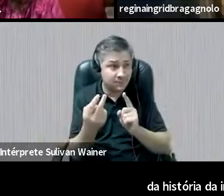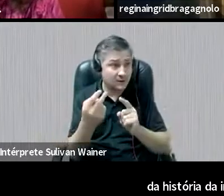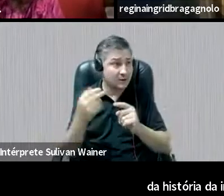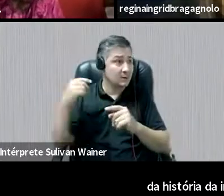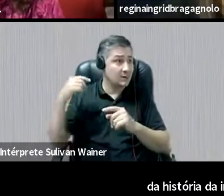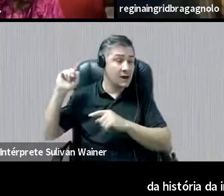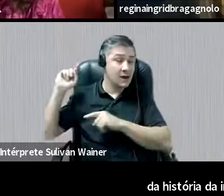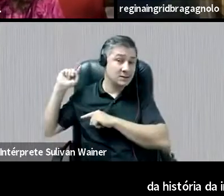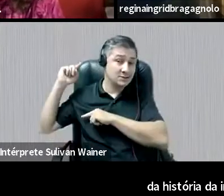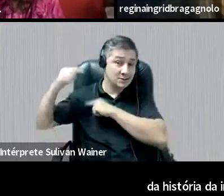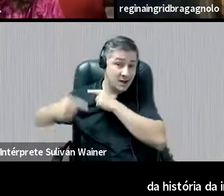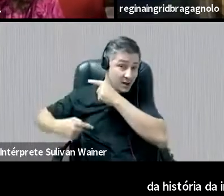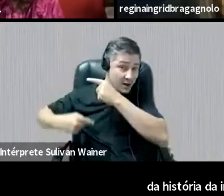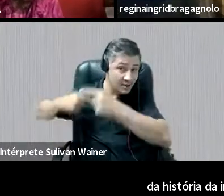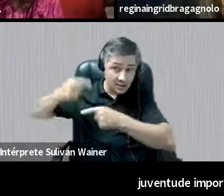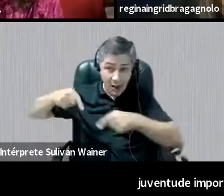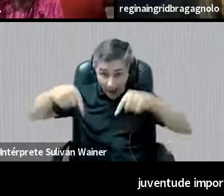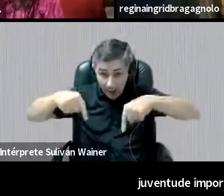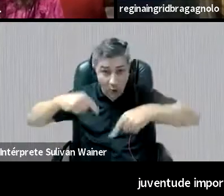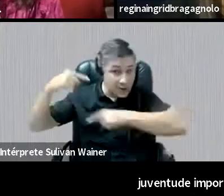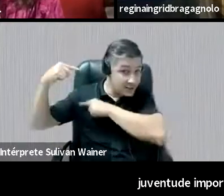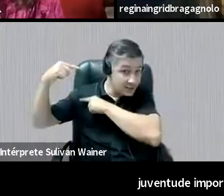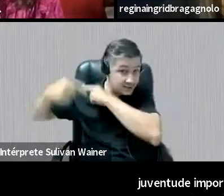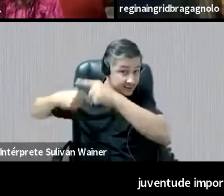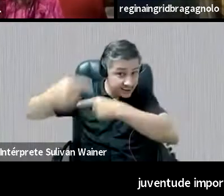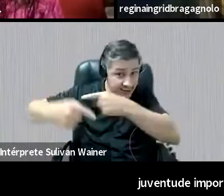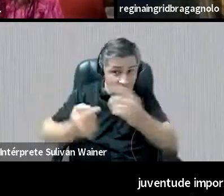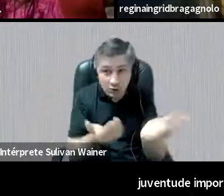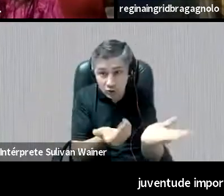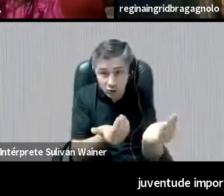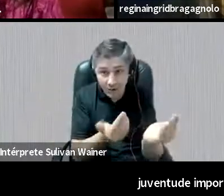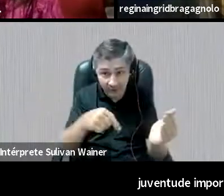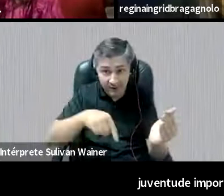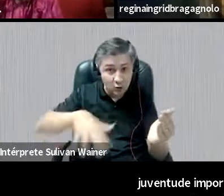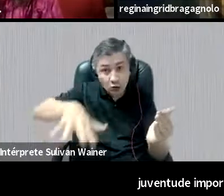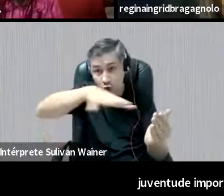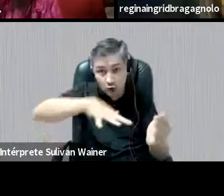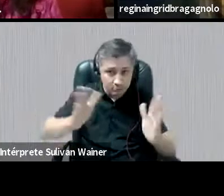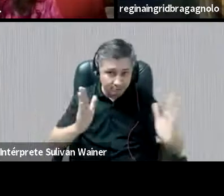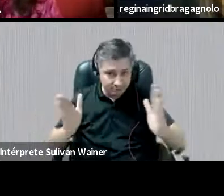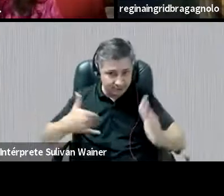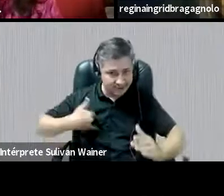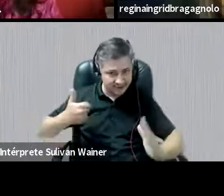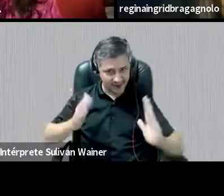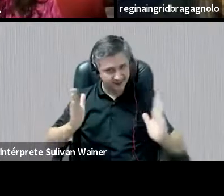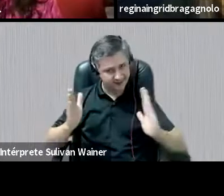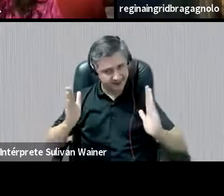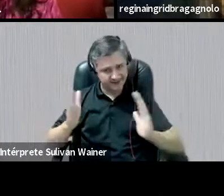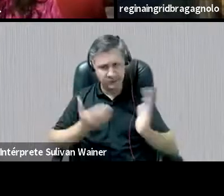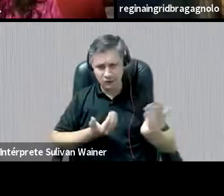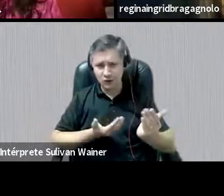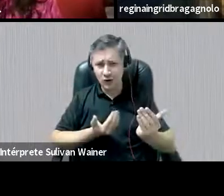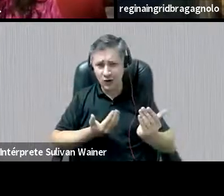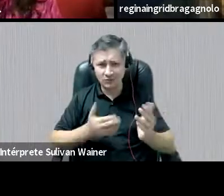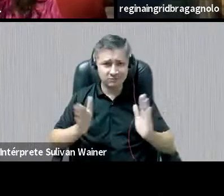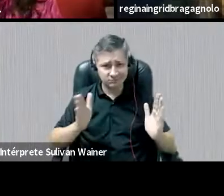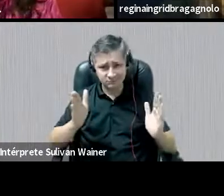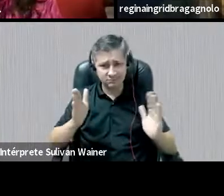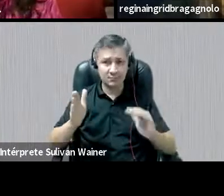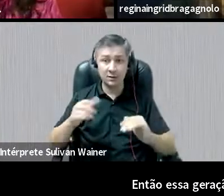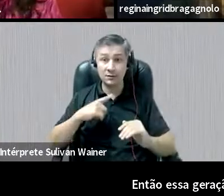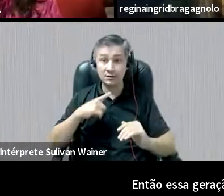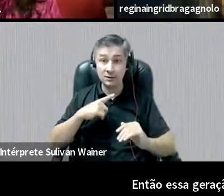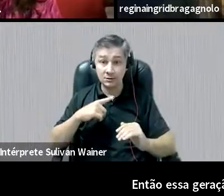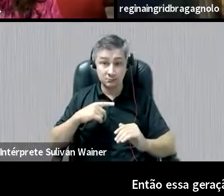né, então, essa geração de adolescentes ou de mais jovem, né, ela tem um